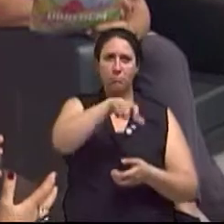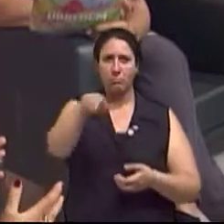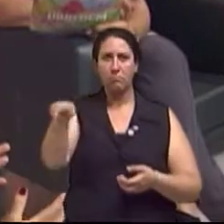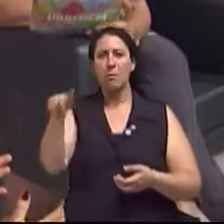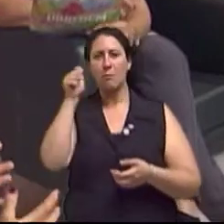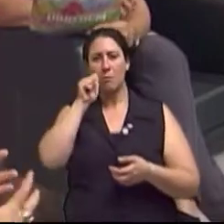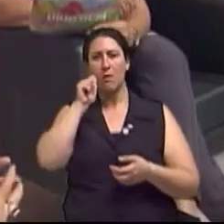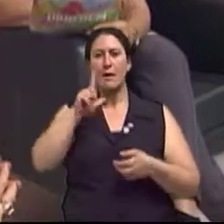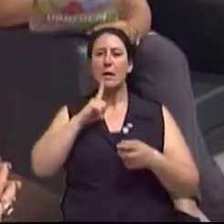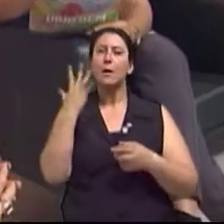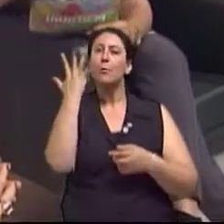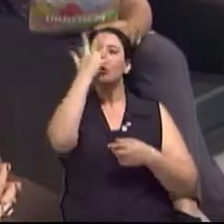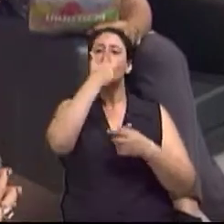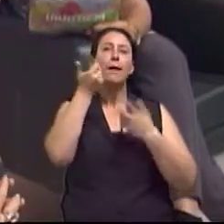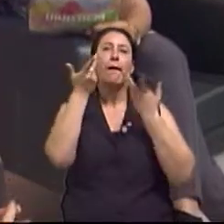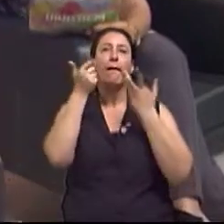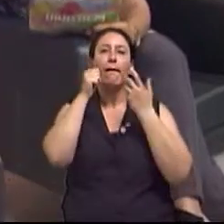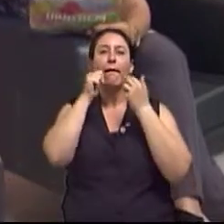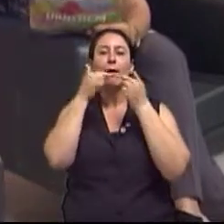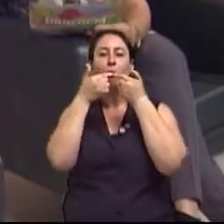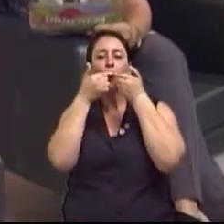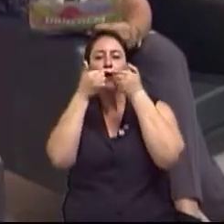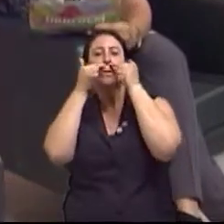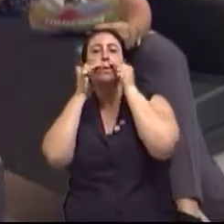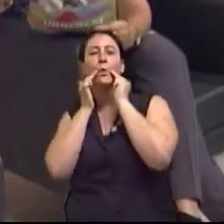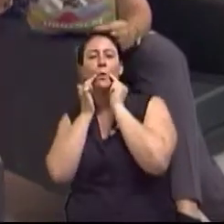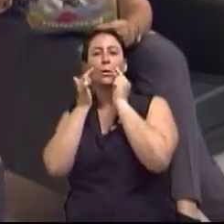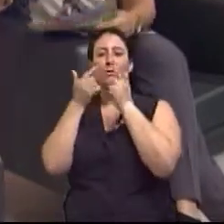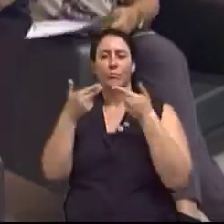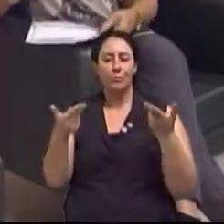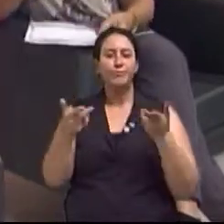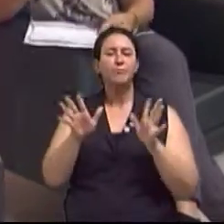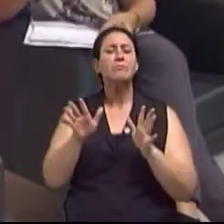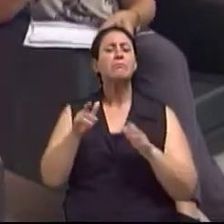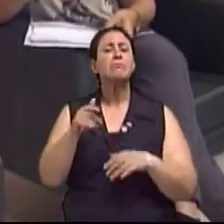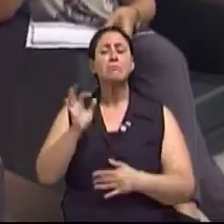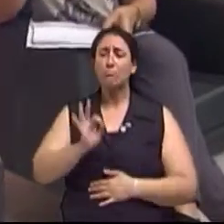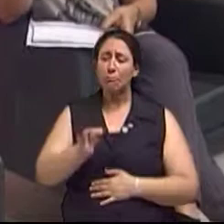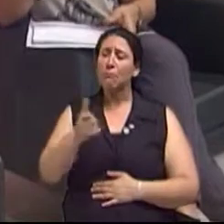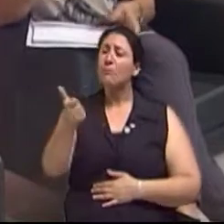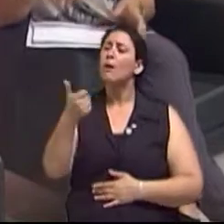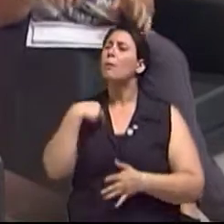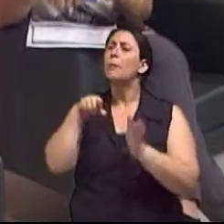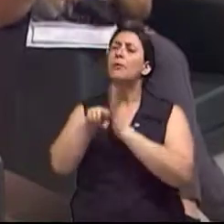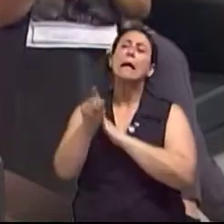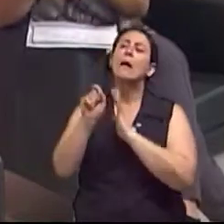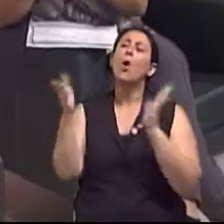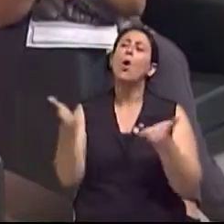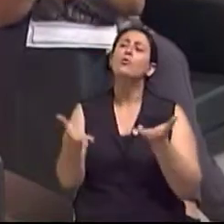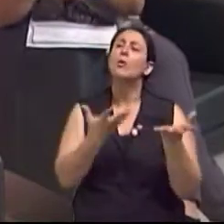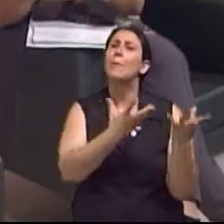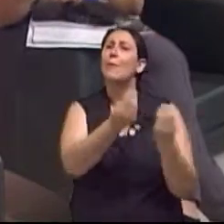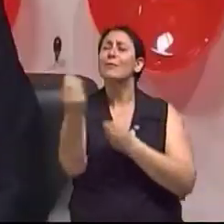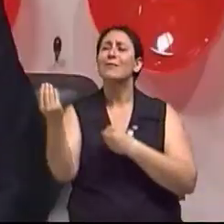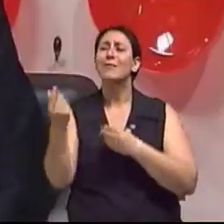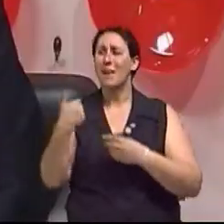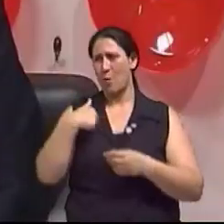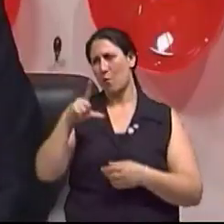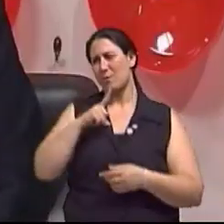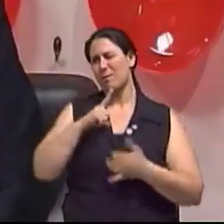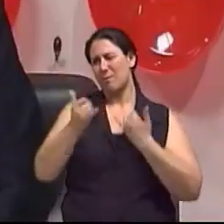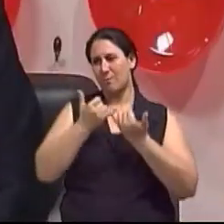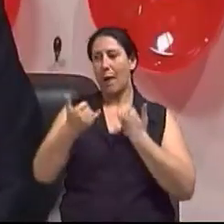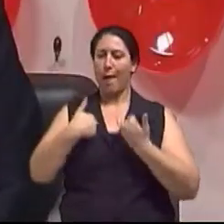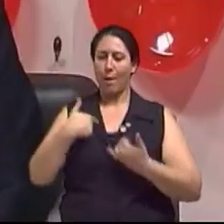cosméticas com não. Os mais solicitados hoje, a gente vê muito assim, já tem uma idade que tem manchas